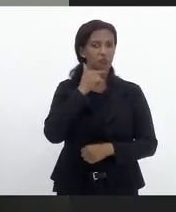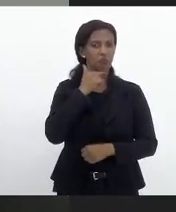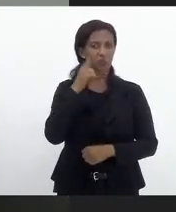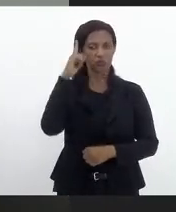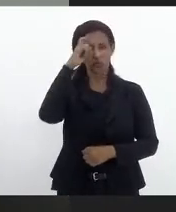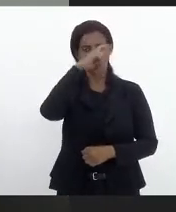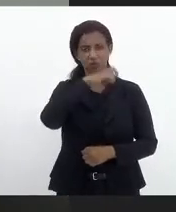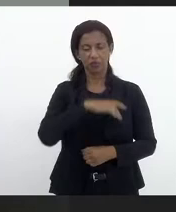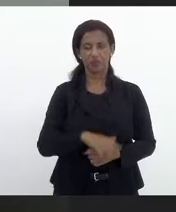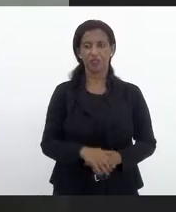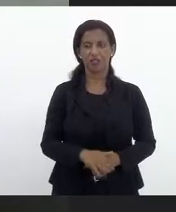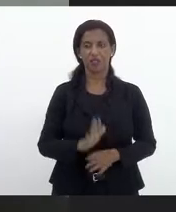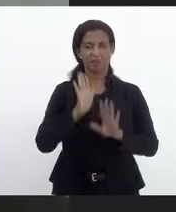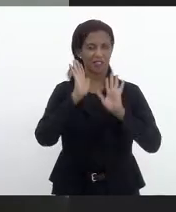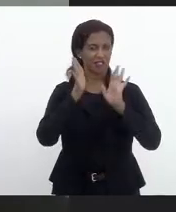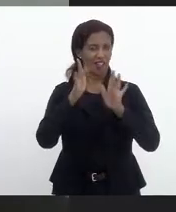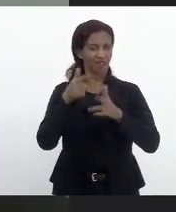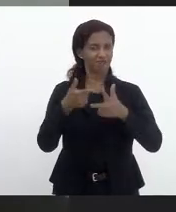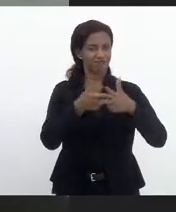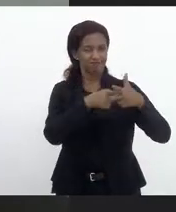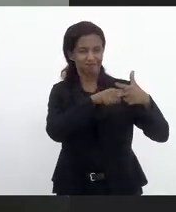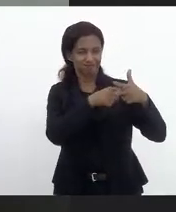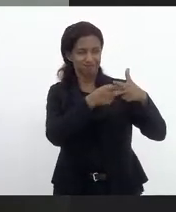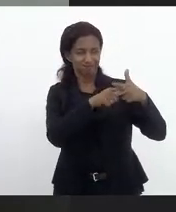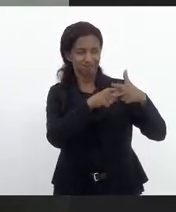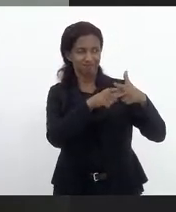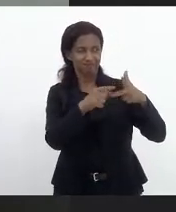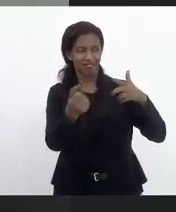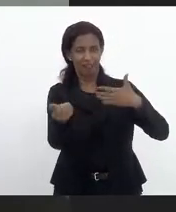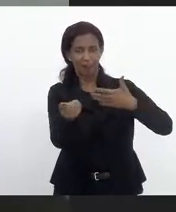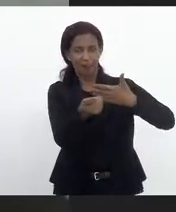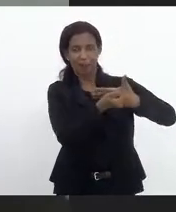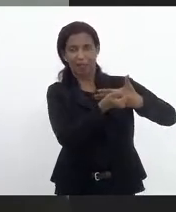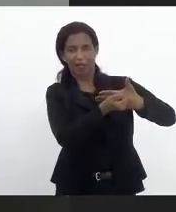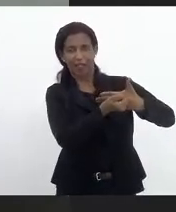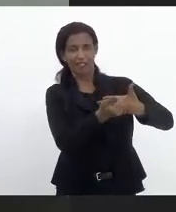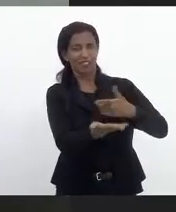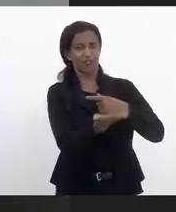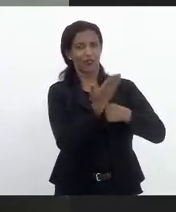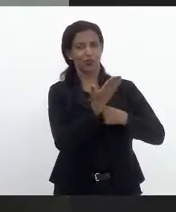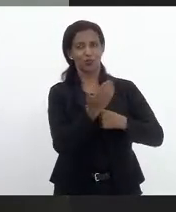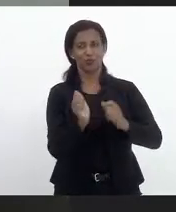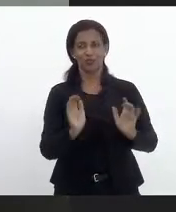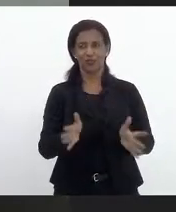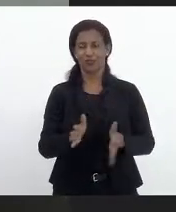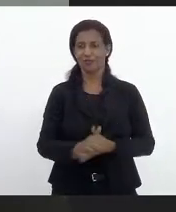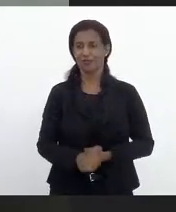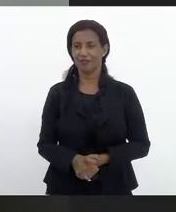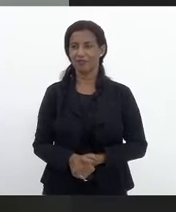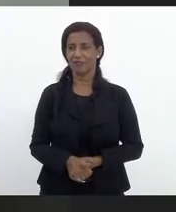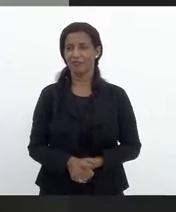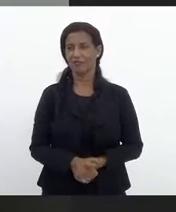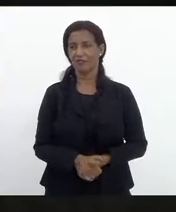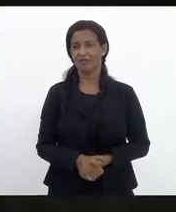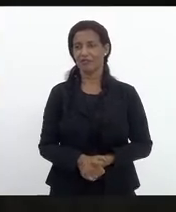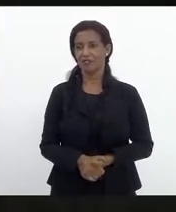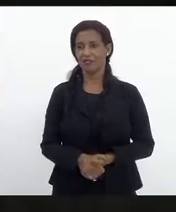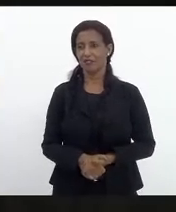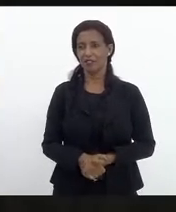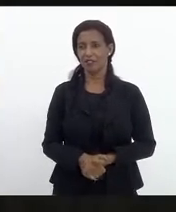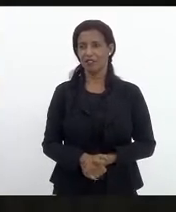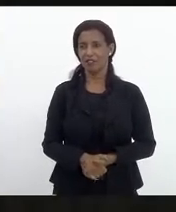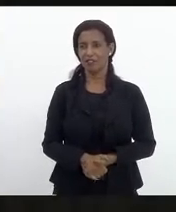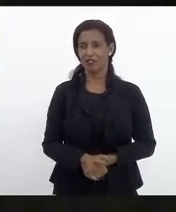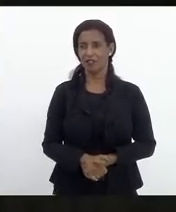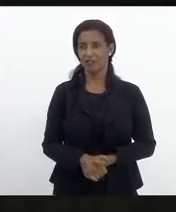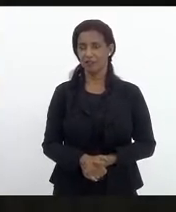Mas a nossa Aline já deu jeito aqui, já me ajudou aqui, como sempre, né? Certo. Valeu,